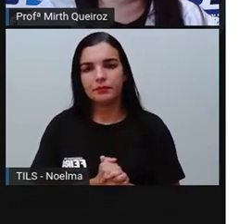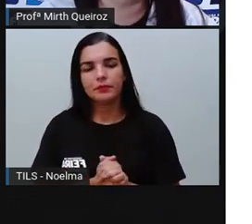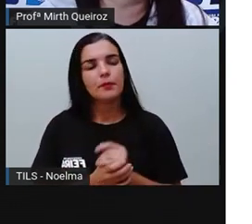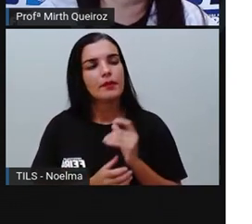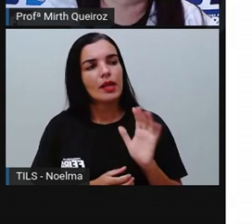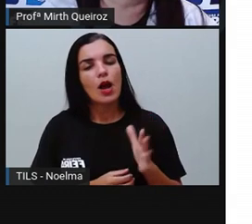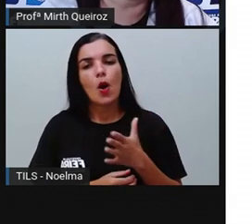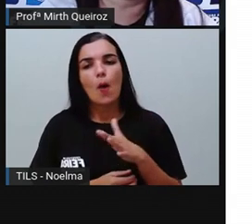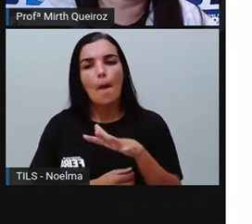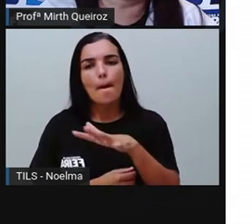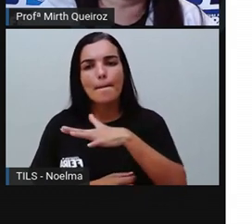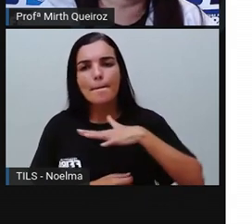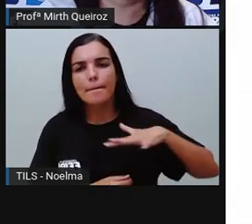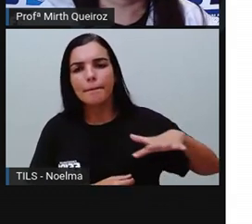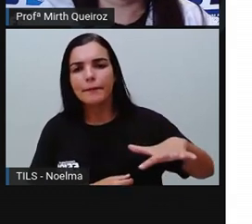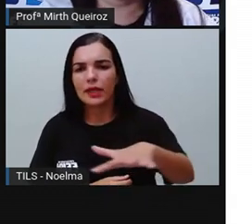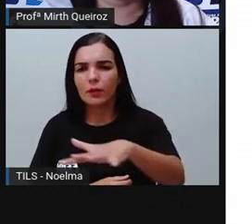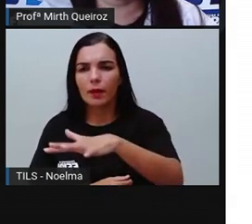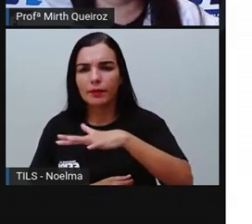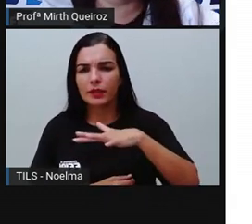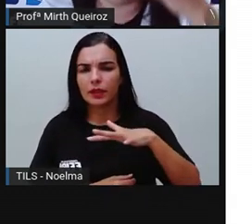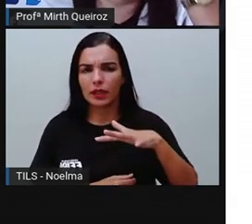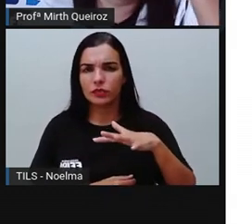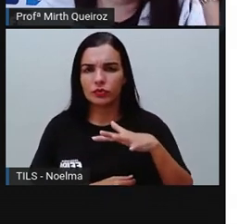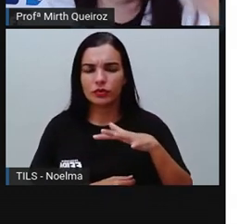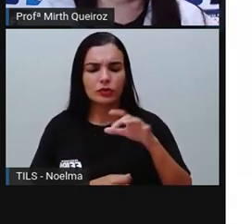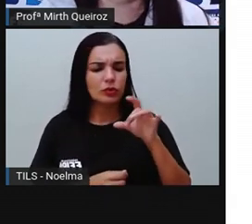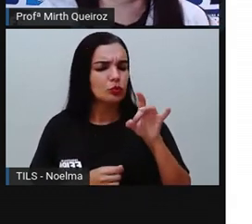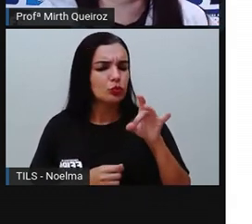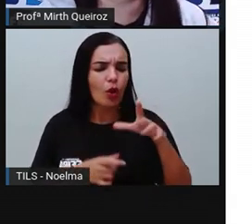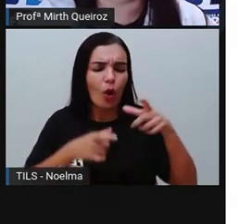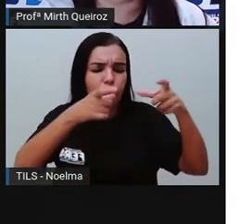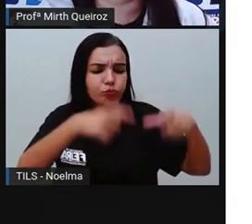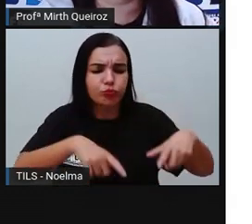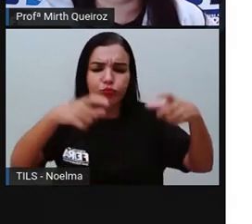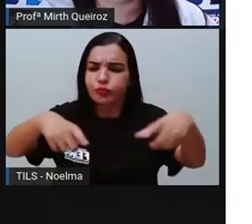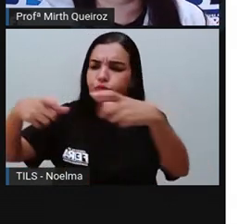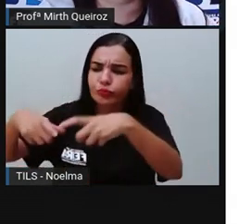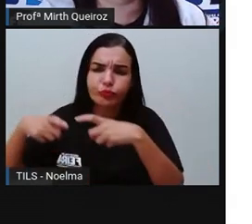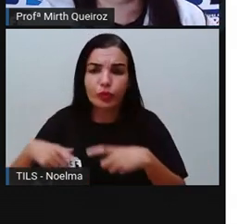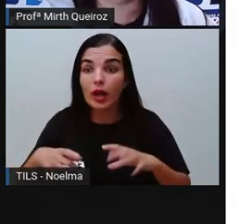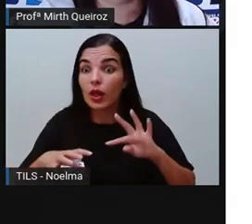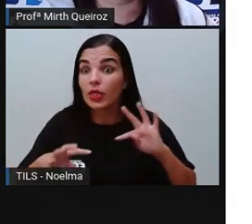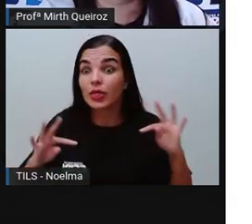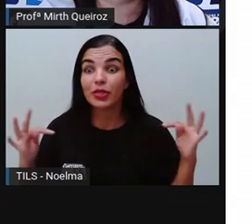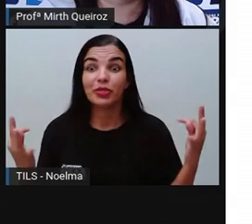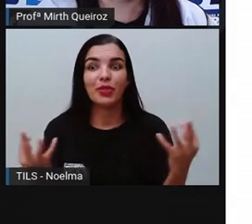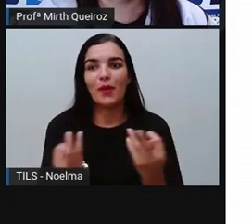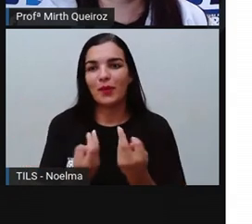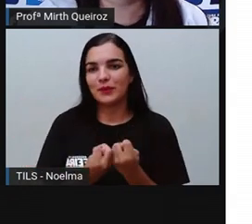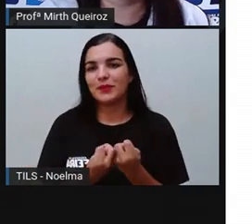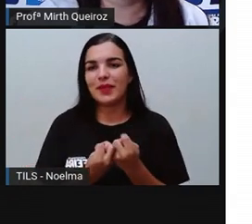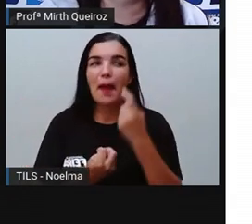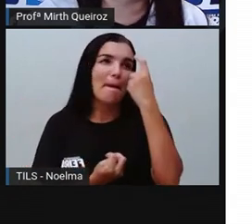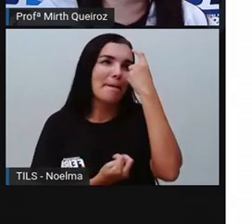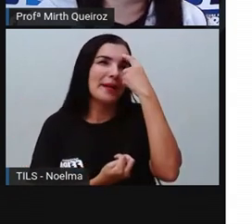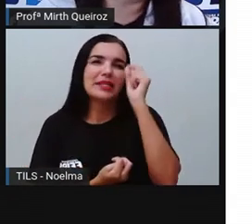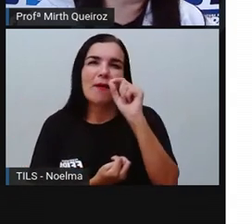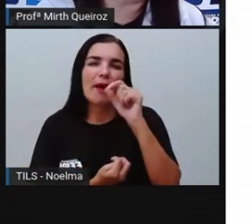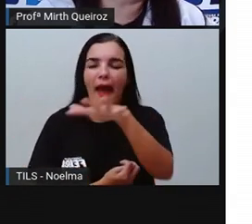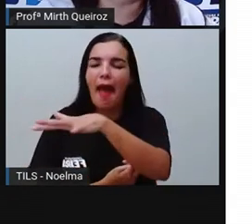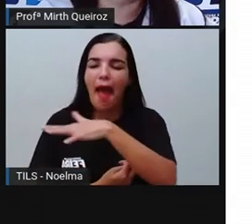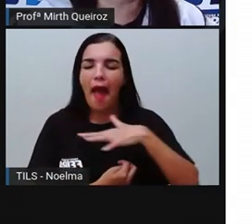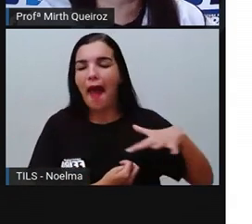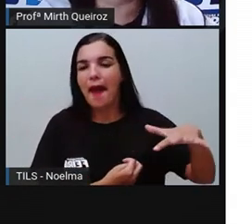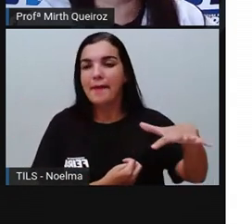Todos os lugares que a gente vive é o meio ambiente. Então, às vezes, quando a gente fala de meio ambiente, a gente só lembra das florestas,